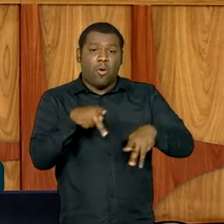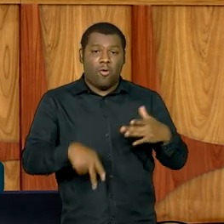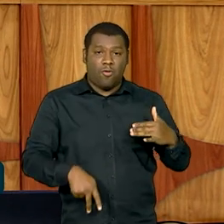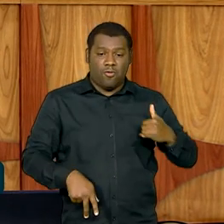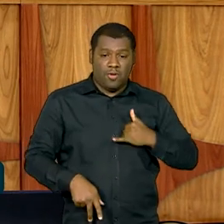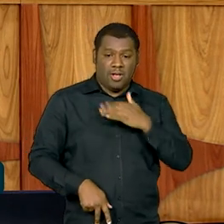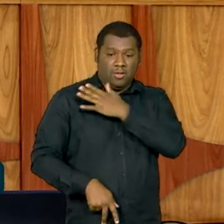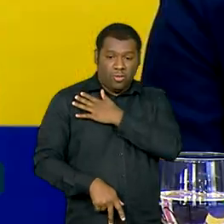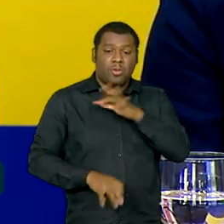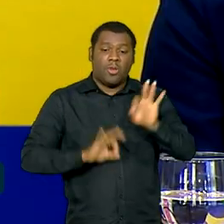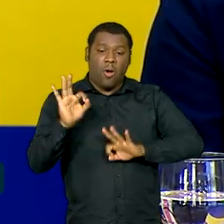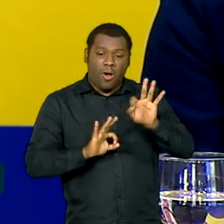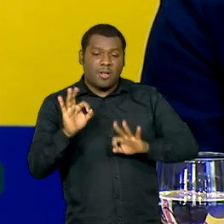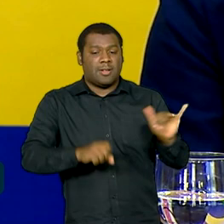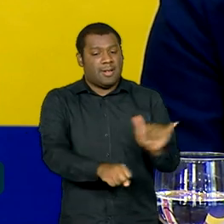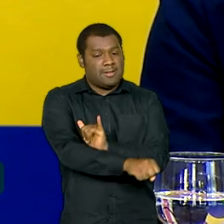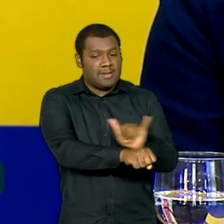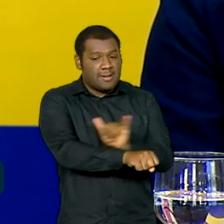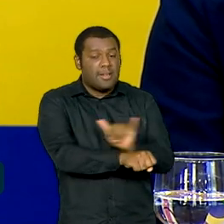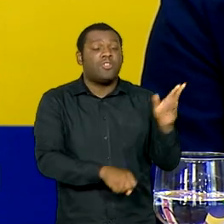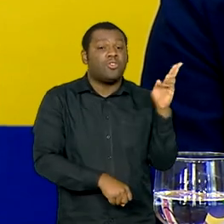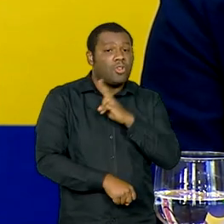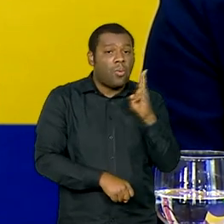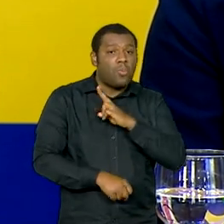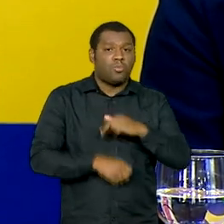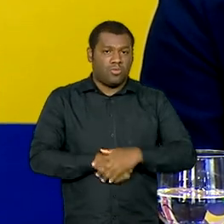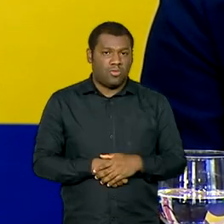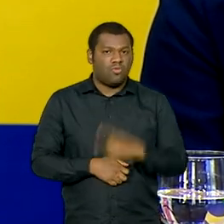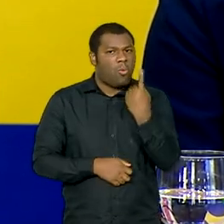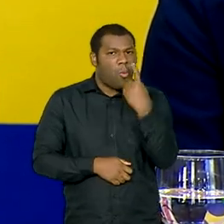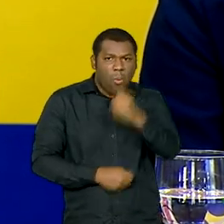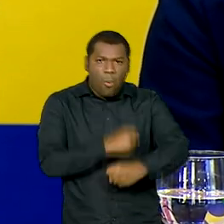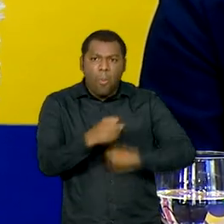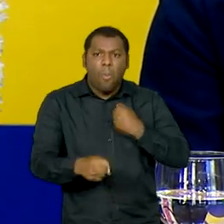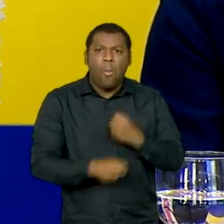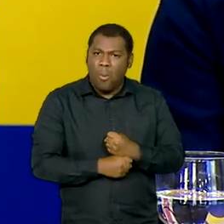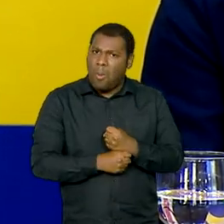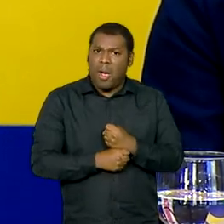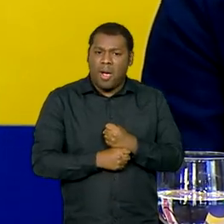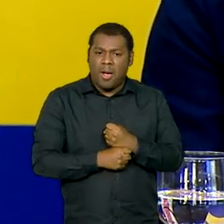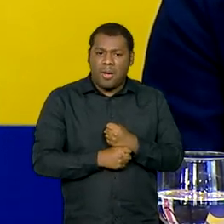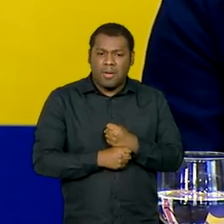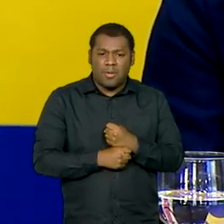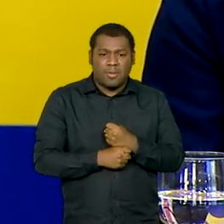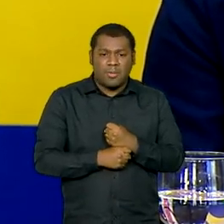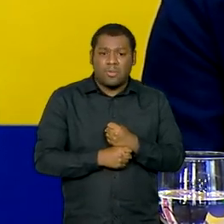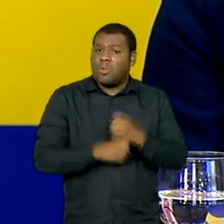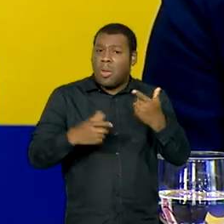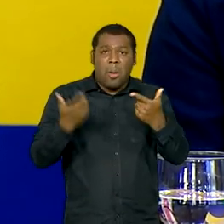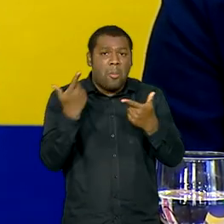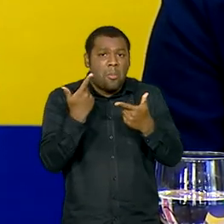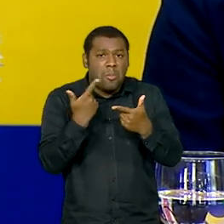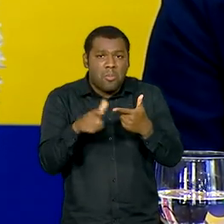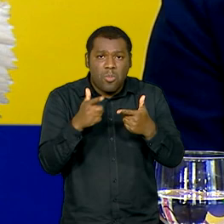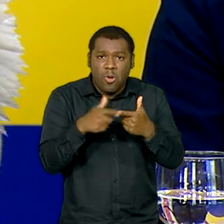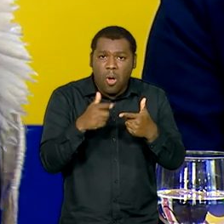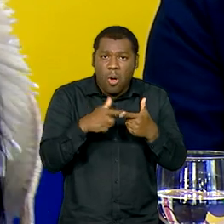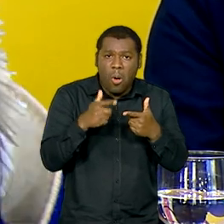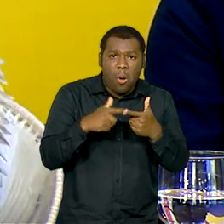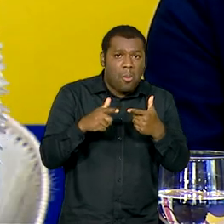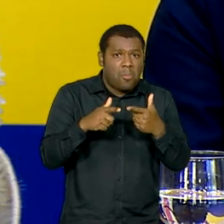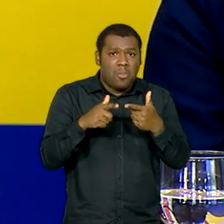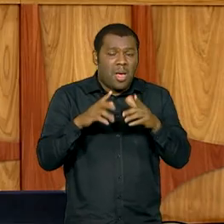emergenciais. Um ano não foi suficiente para a gente resolver todas as situações